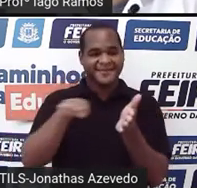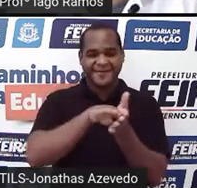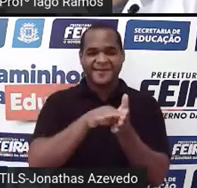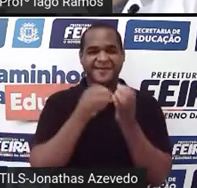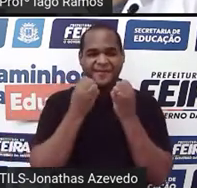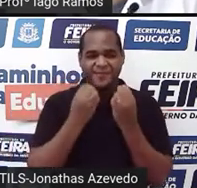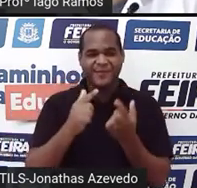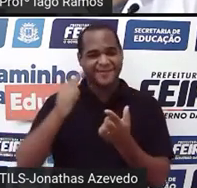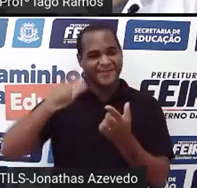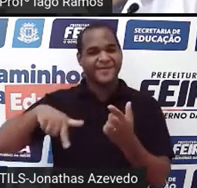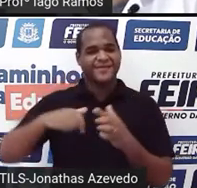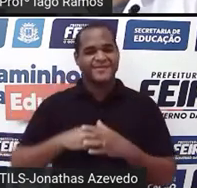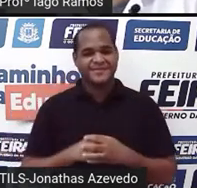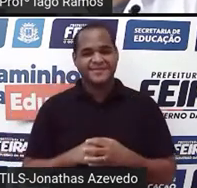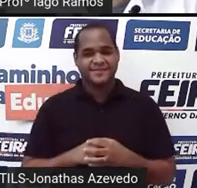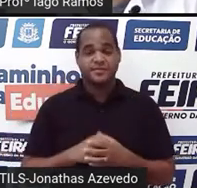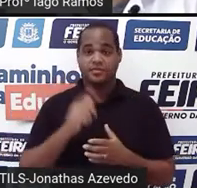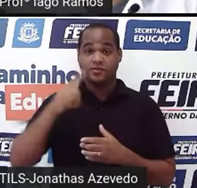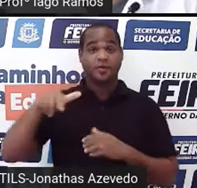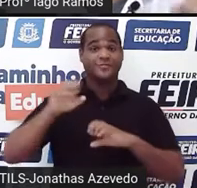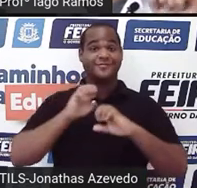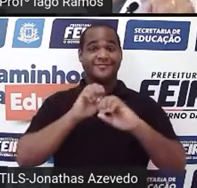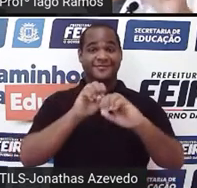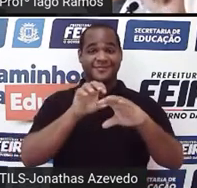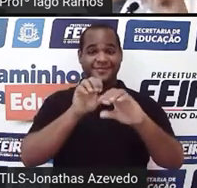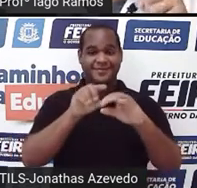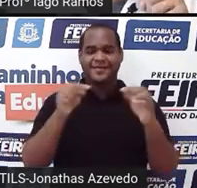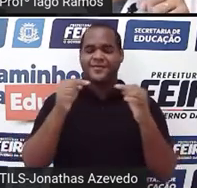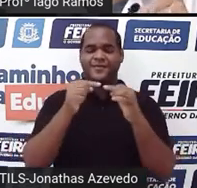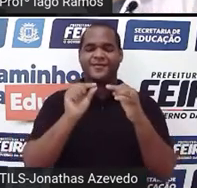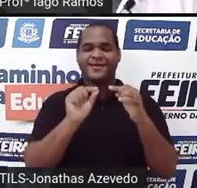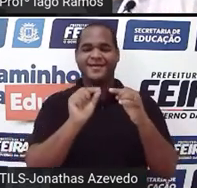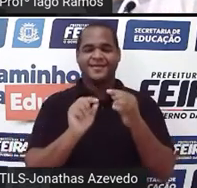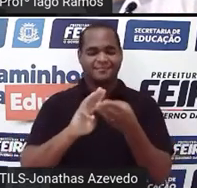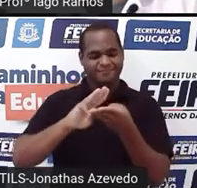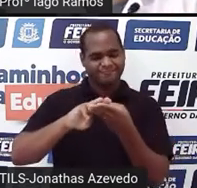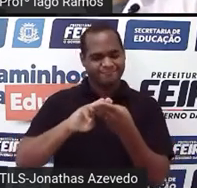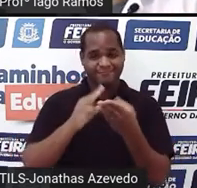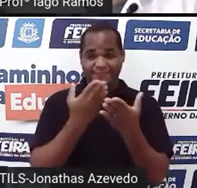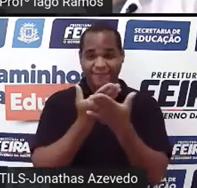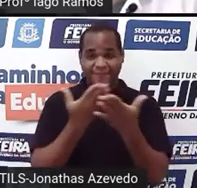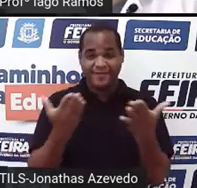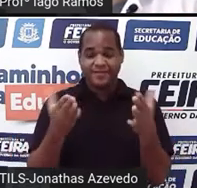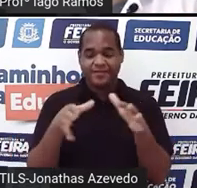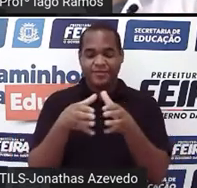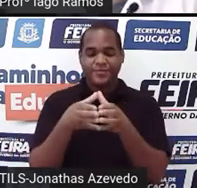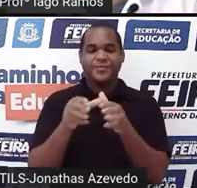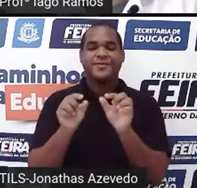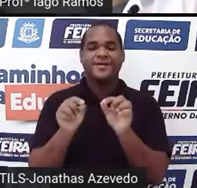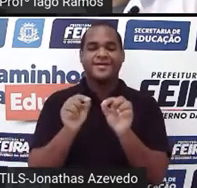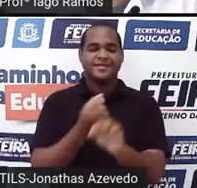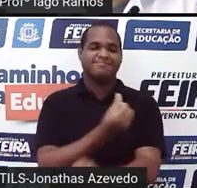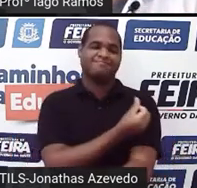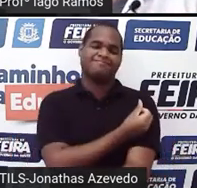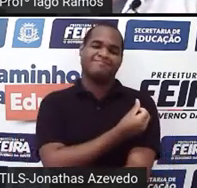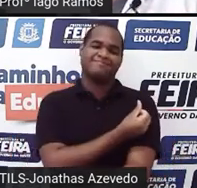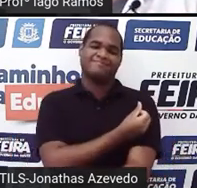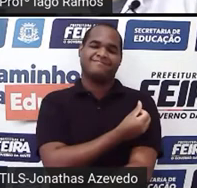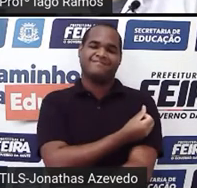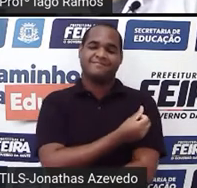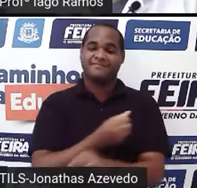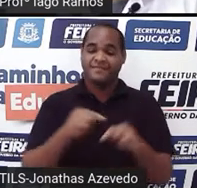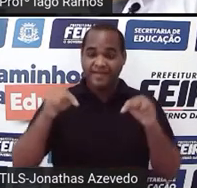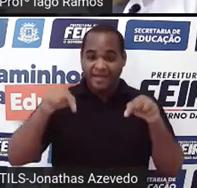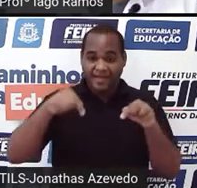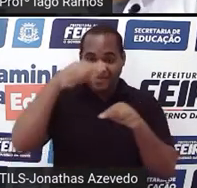mais uma vez para uma aula de matemática para você que é das turminhas do sexto ano da